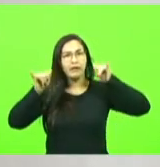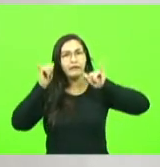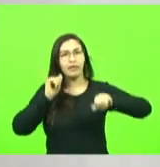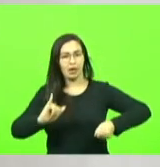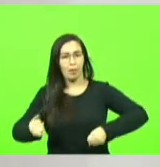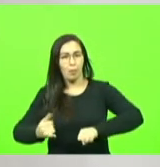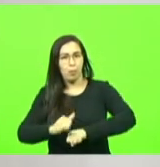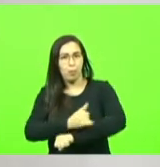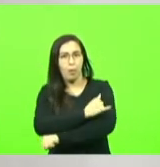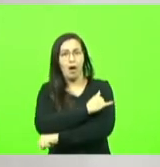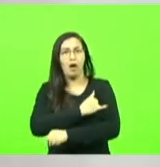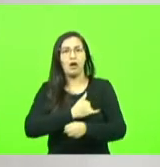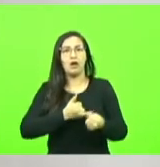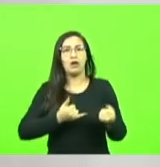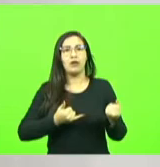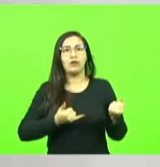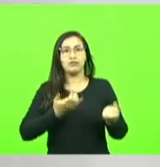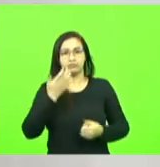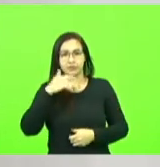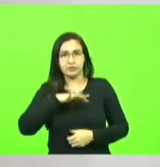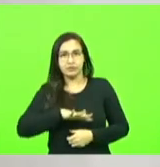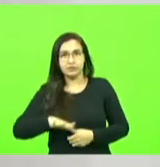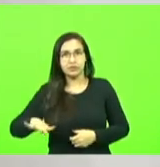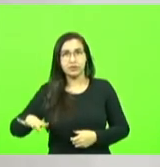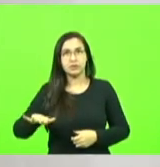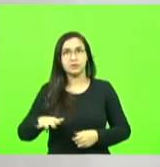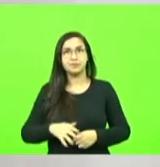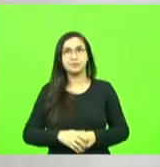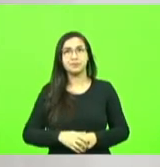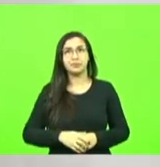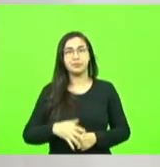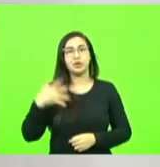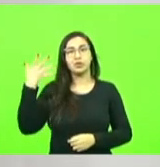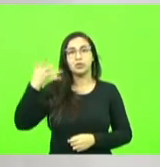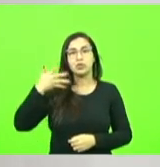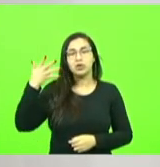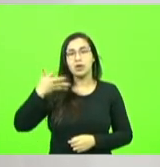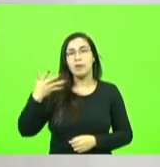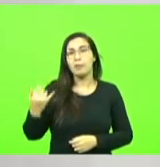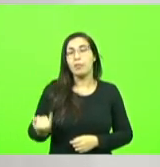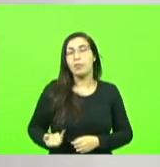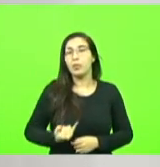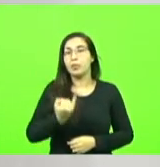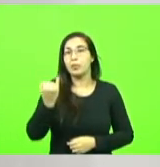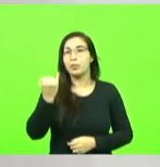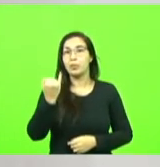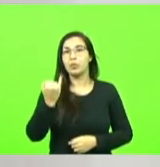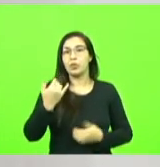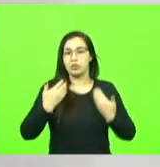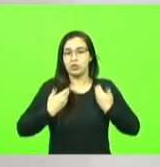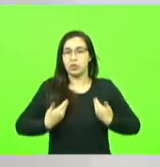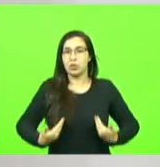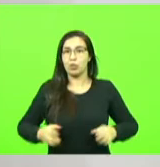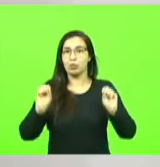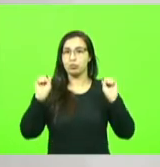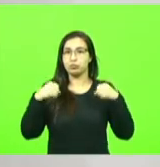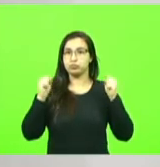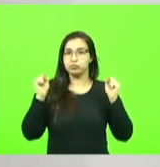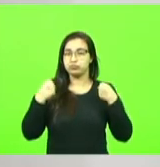infantil um, dois, três e já e com a palestra importância da atividade física e saúde mental